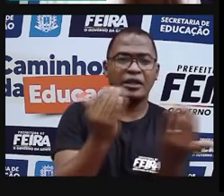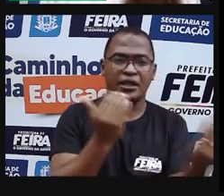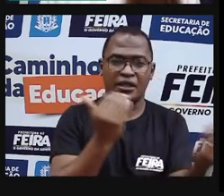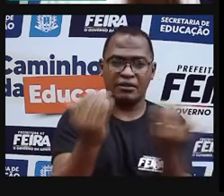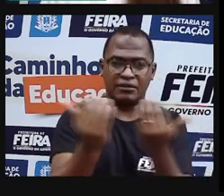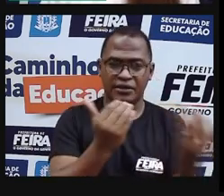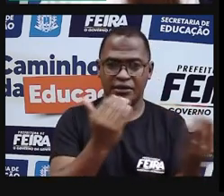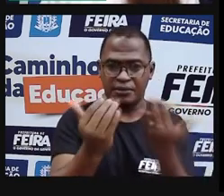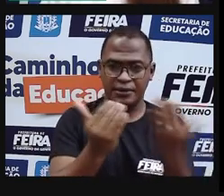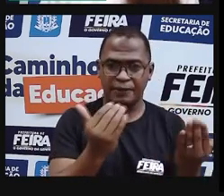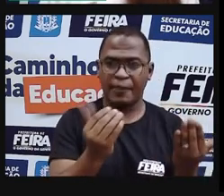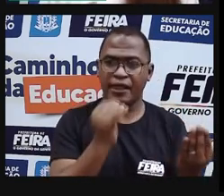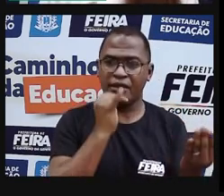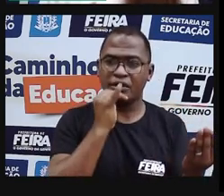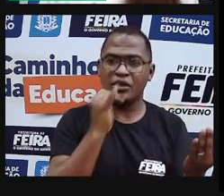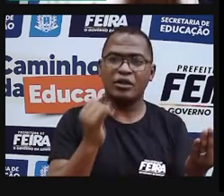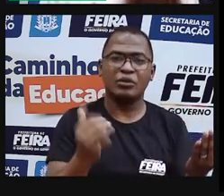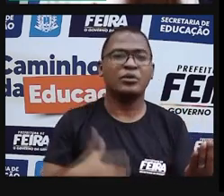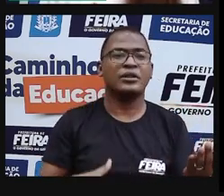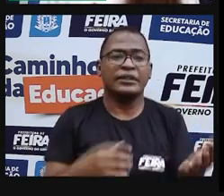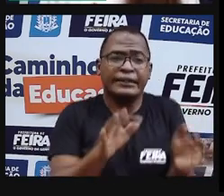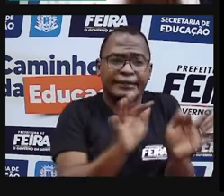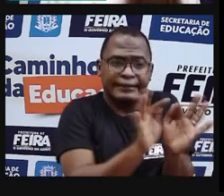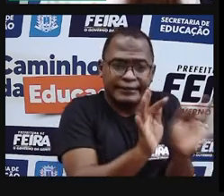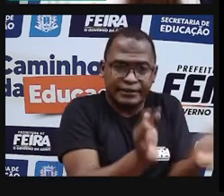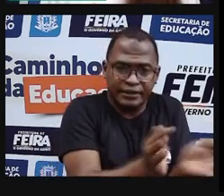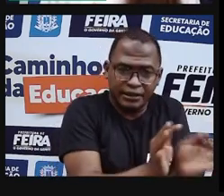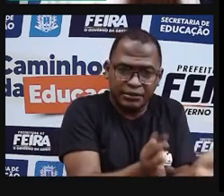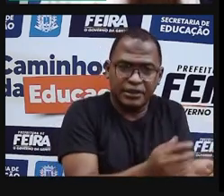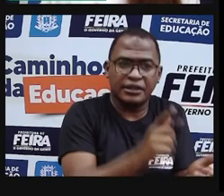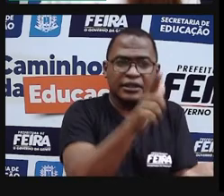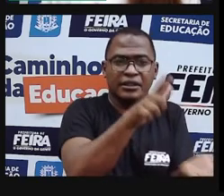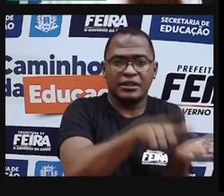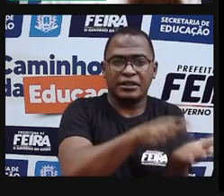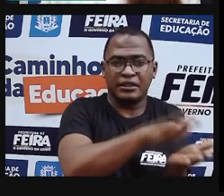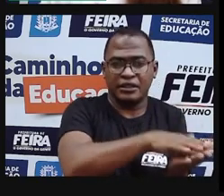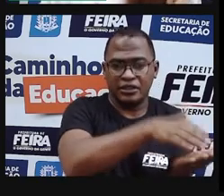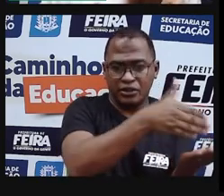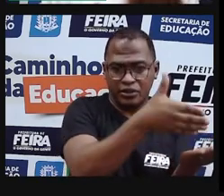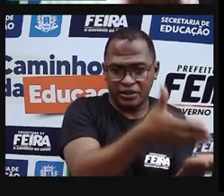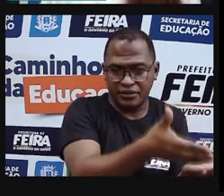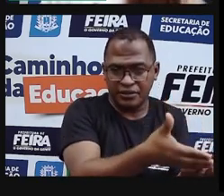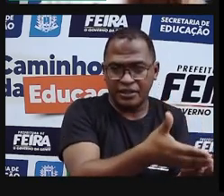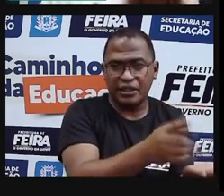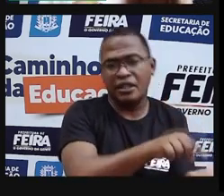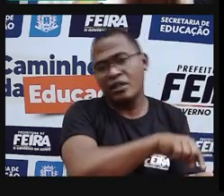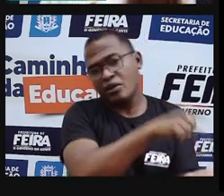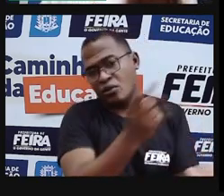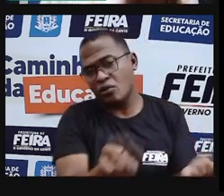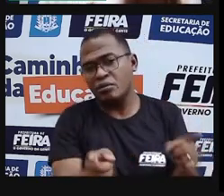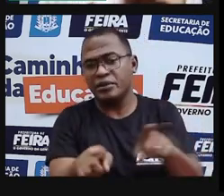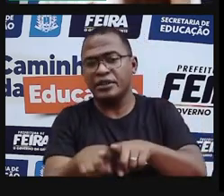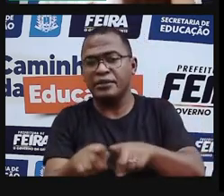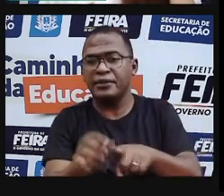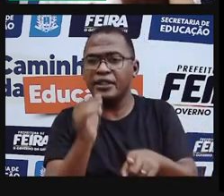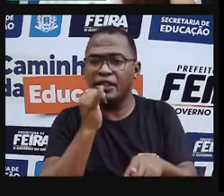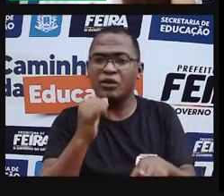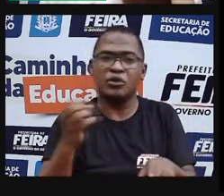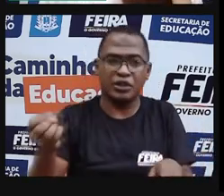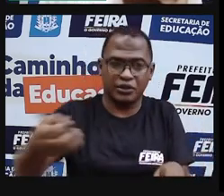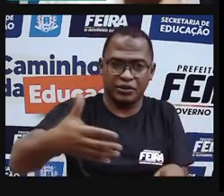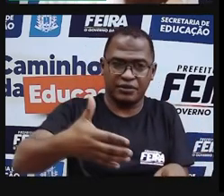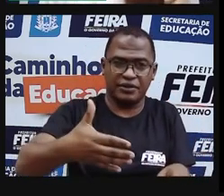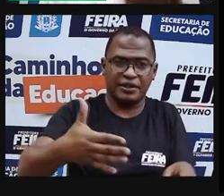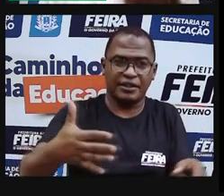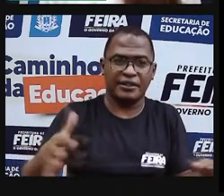traços da xilogravura, muitas vezes representando meninas com características bem brasileiras. Então, olha